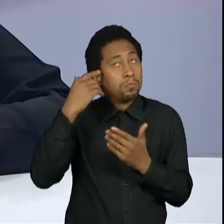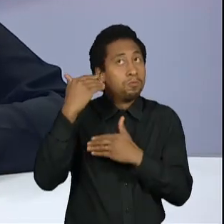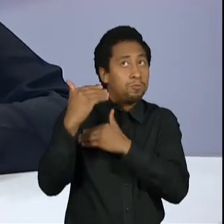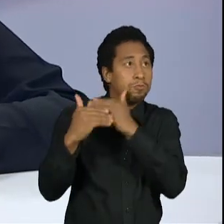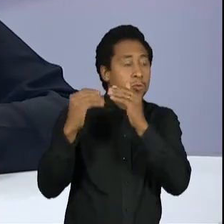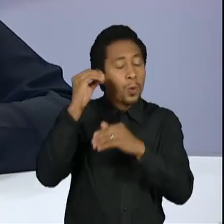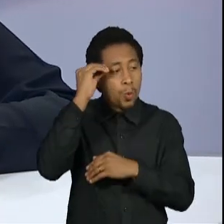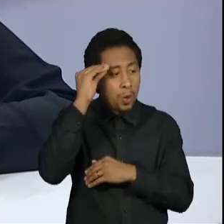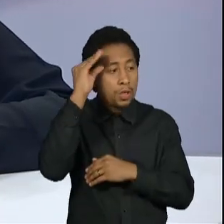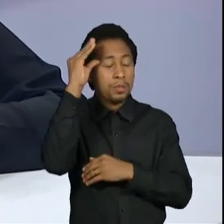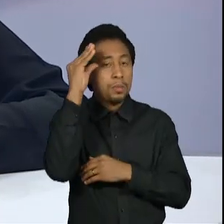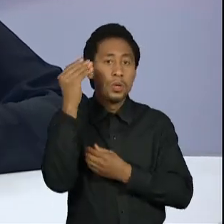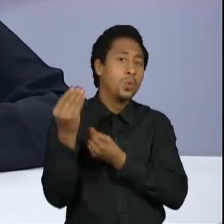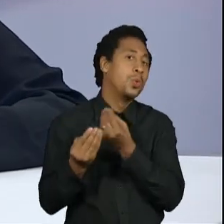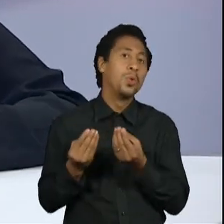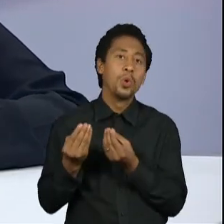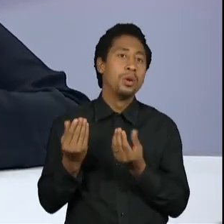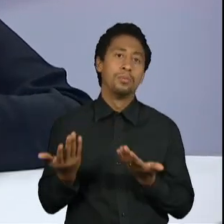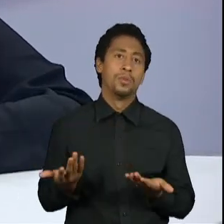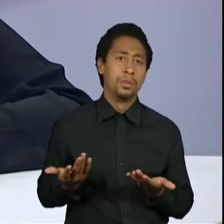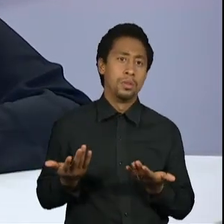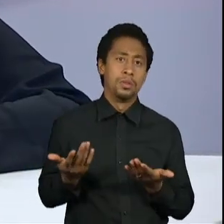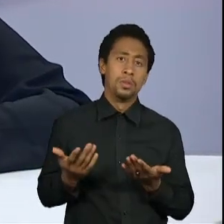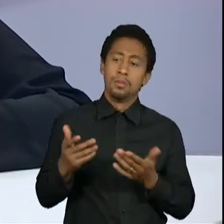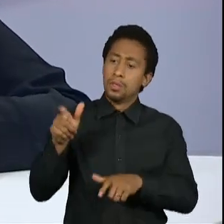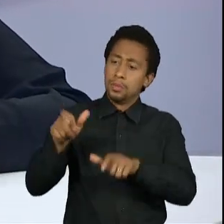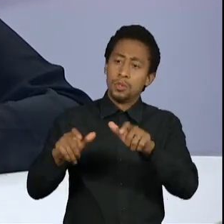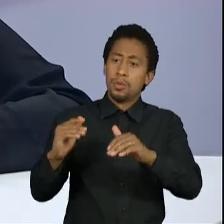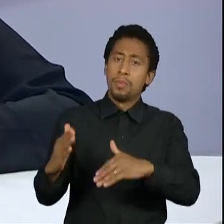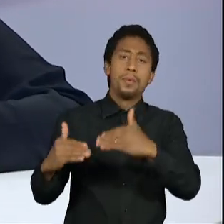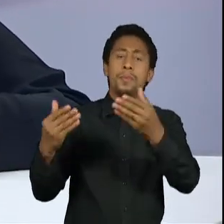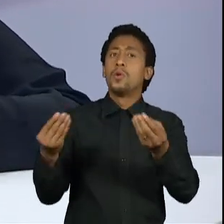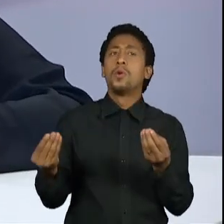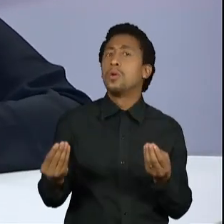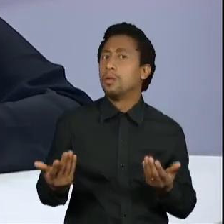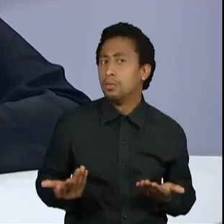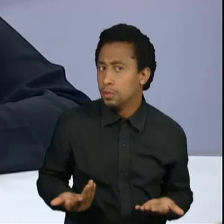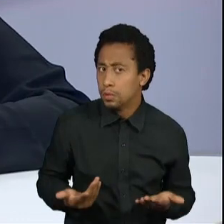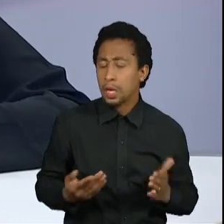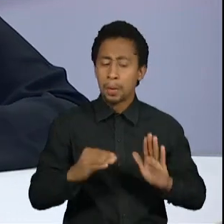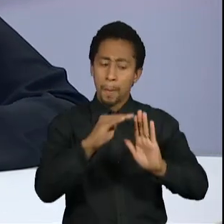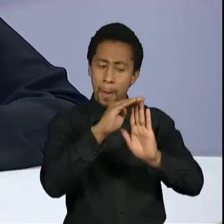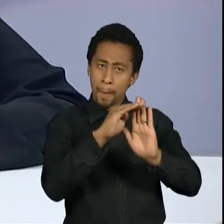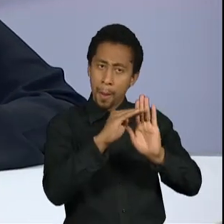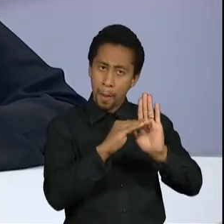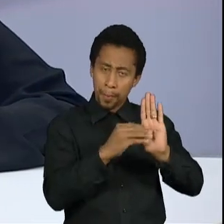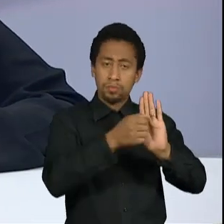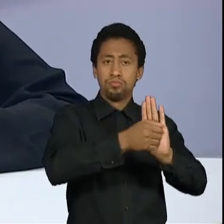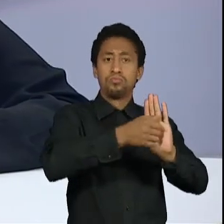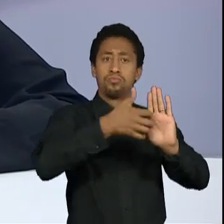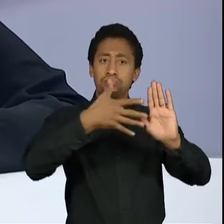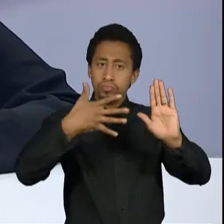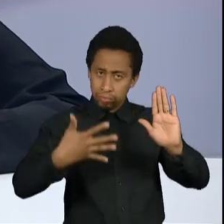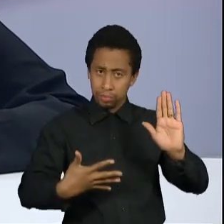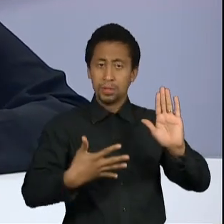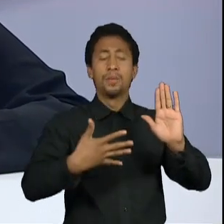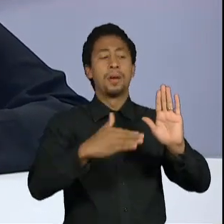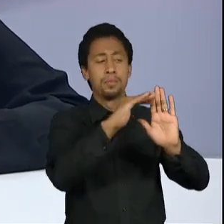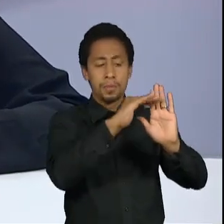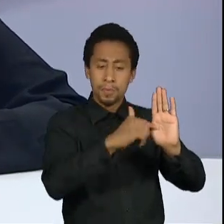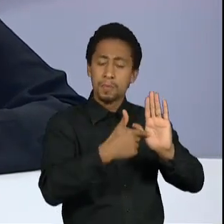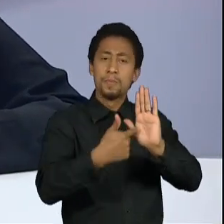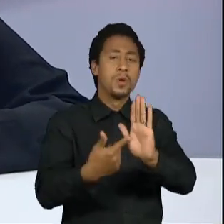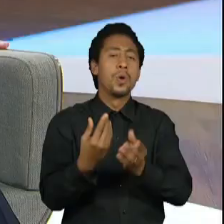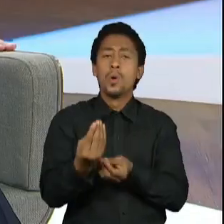sobretudo em se tratando das humanidades? Como que ele entra na formação, nos currículos, se há espaço para isso e quais são as consequências disso?